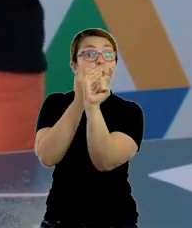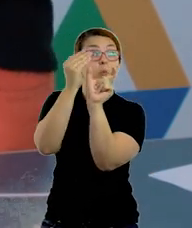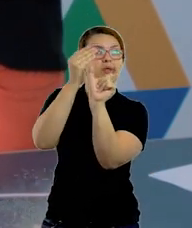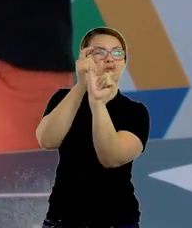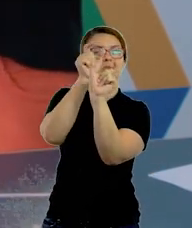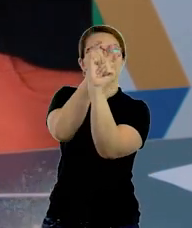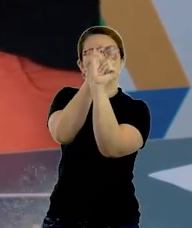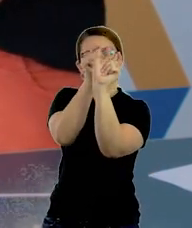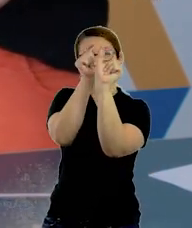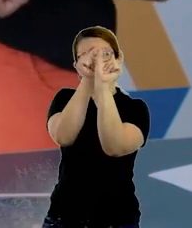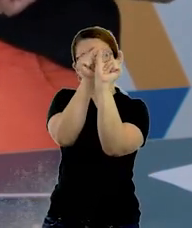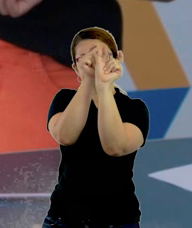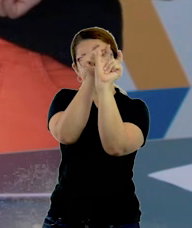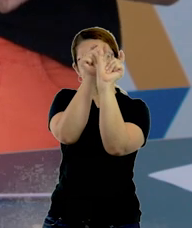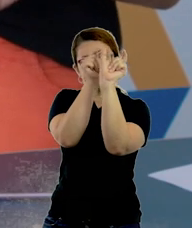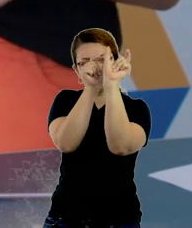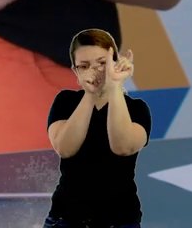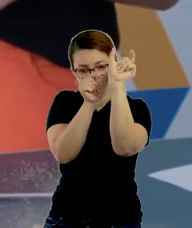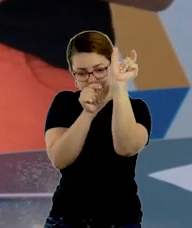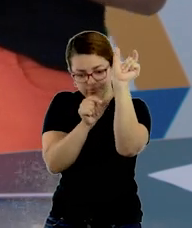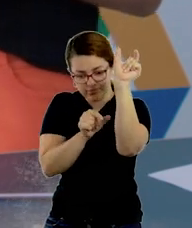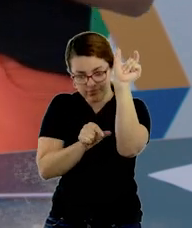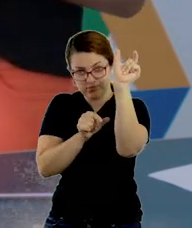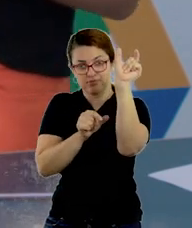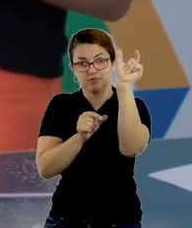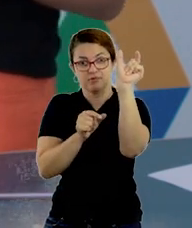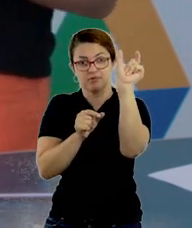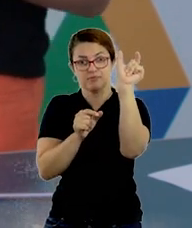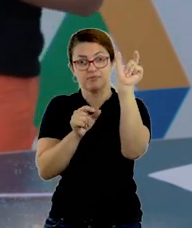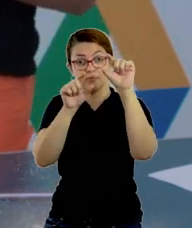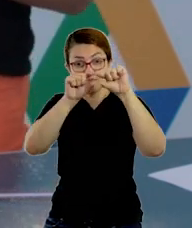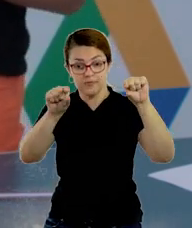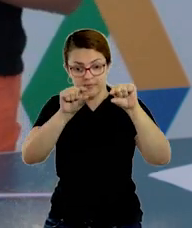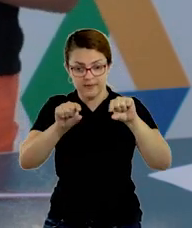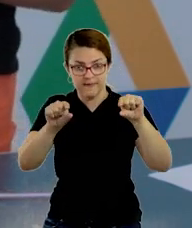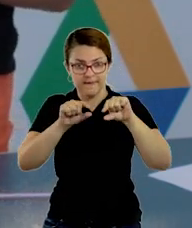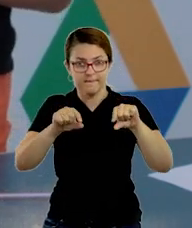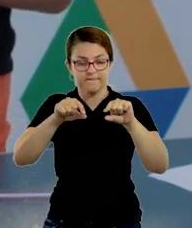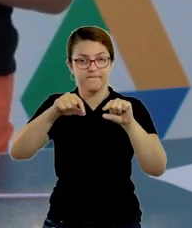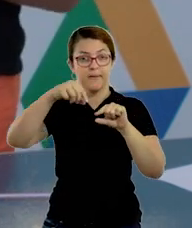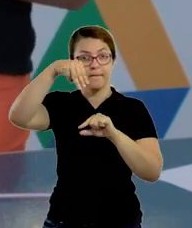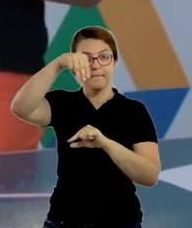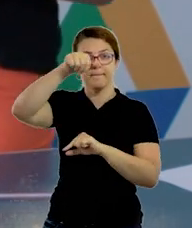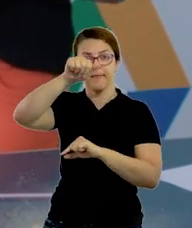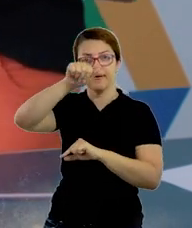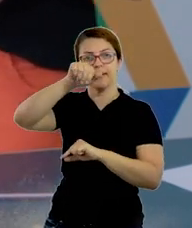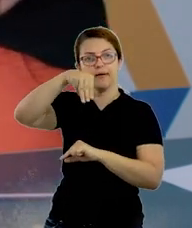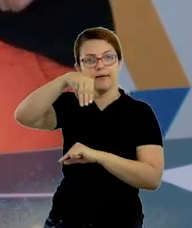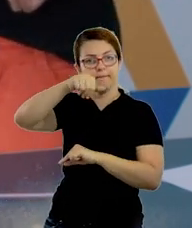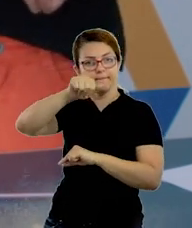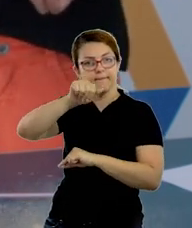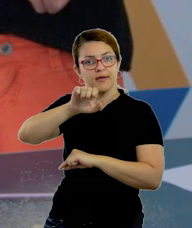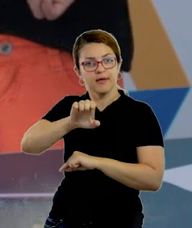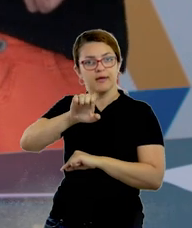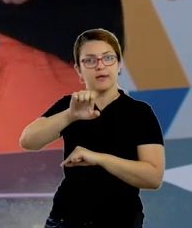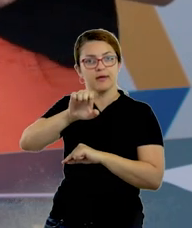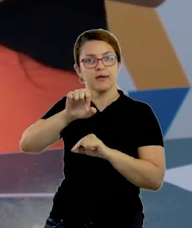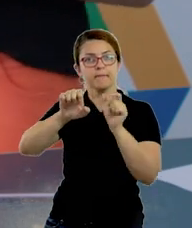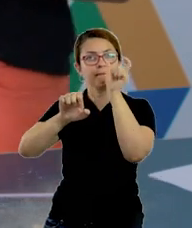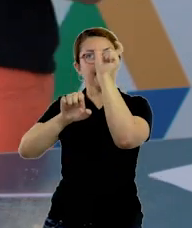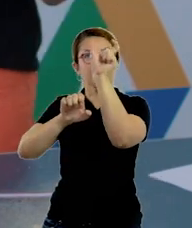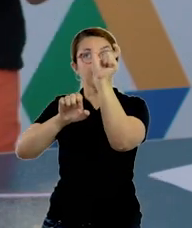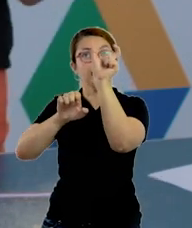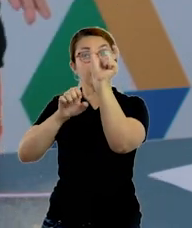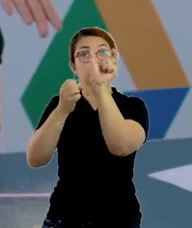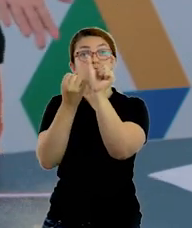ou no interior de frases e de versos. Com a palavra mamãe na vertical, vamos utilizar cada letra para escrever uma nova palavra para a